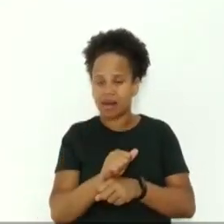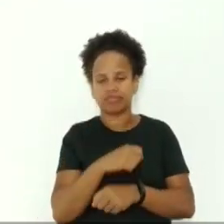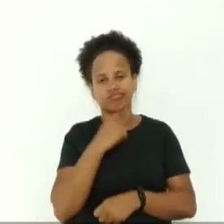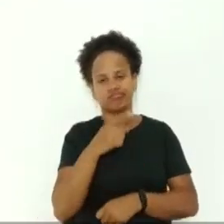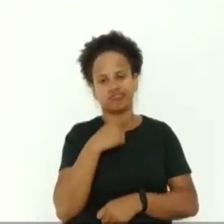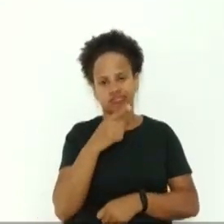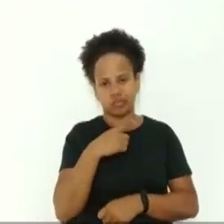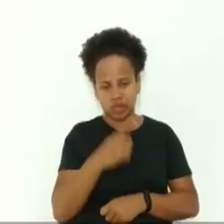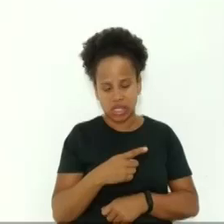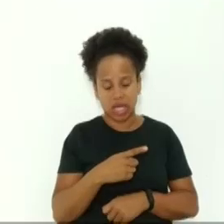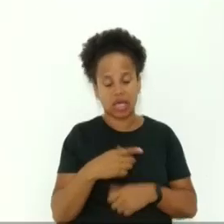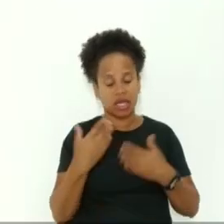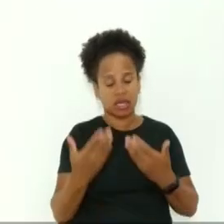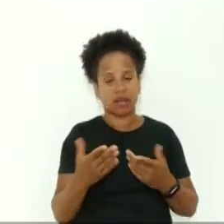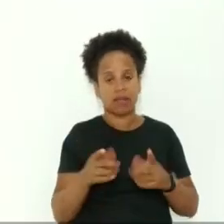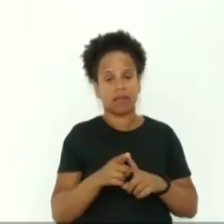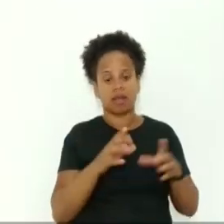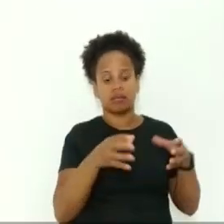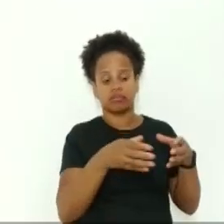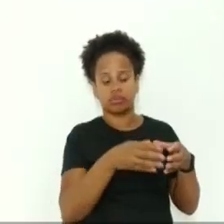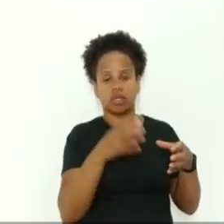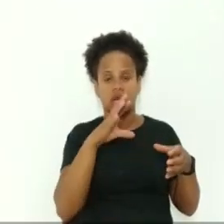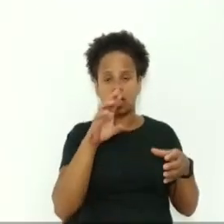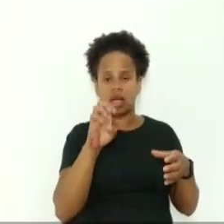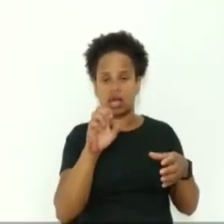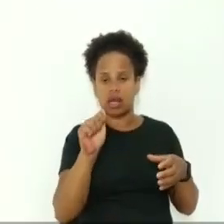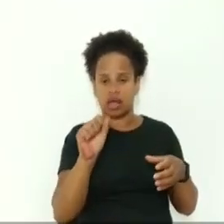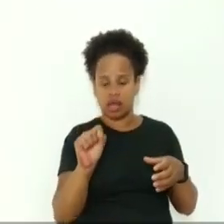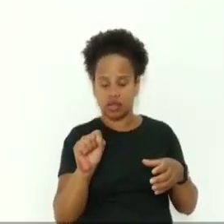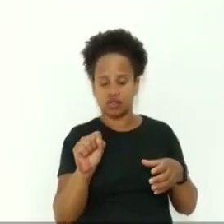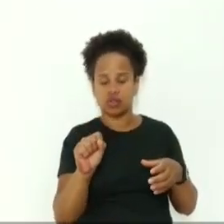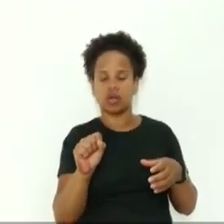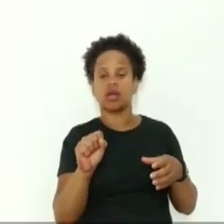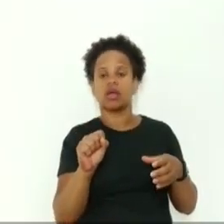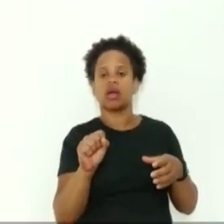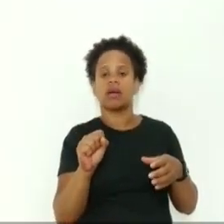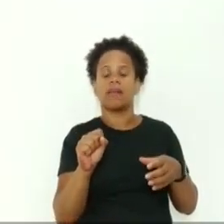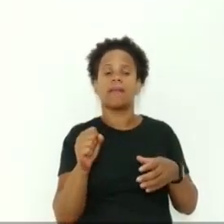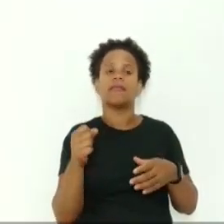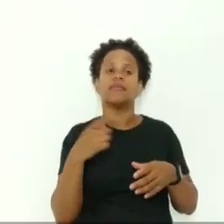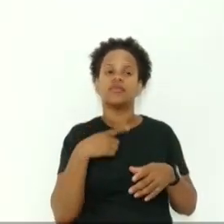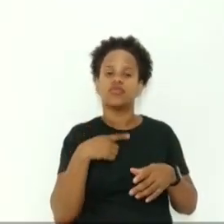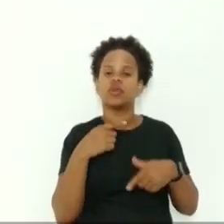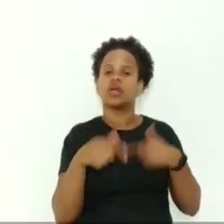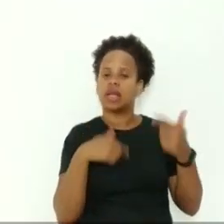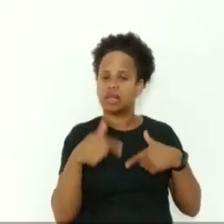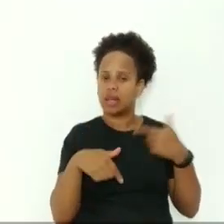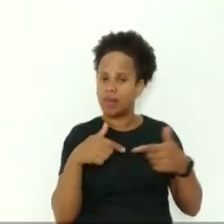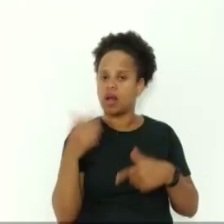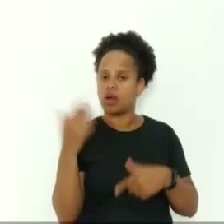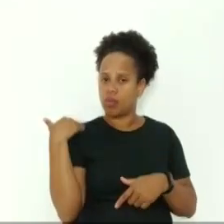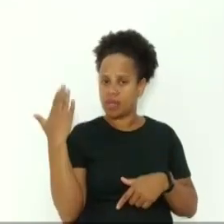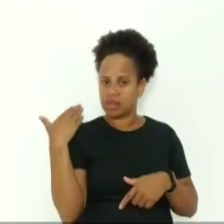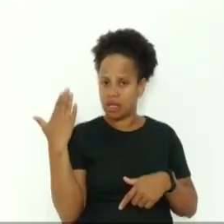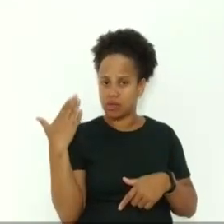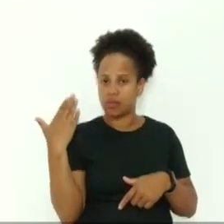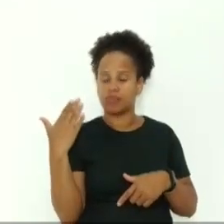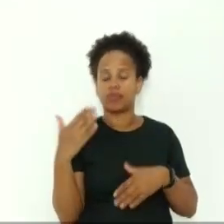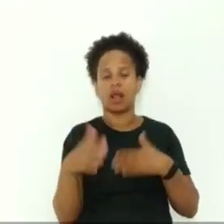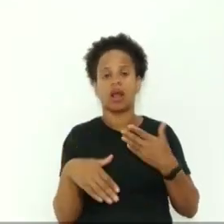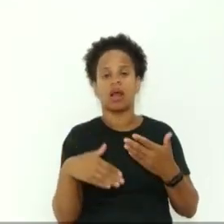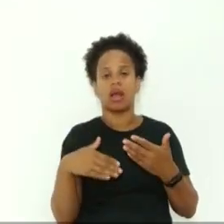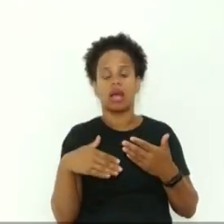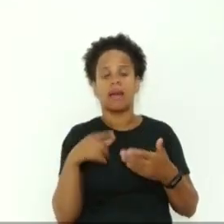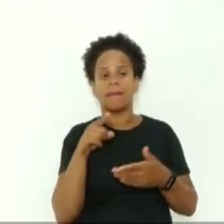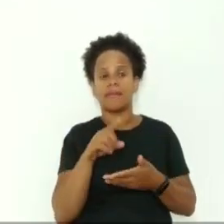da sua existência era o CREAS, o Centro de Referência Especializado, que sempre fez esse trabalho. E aí, a falta desse